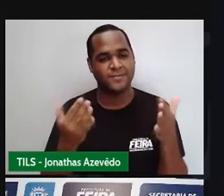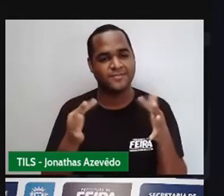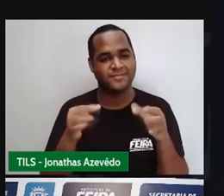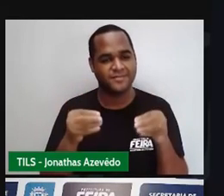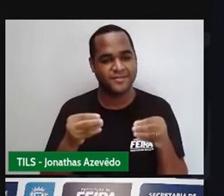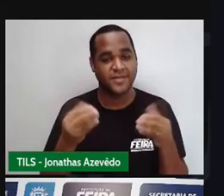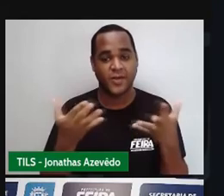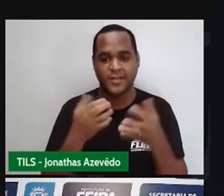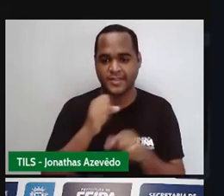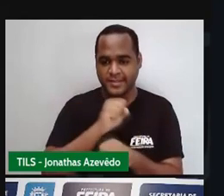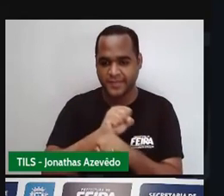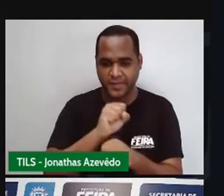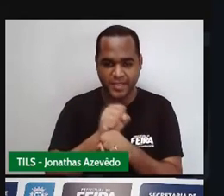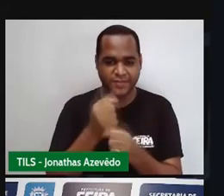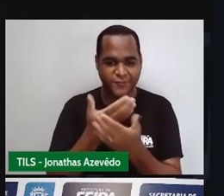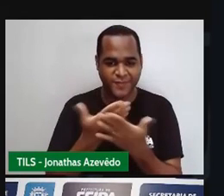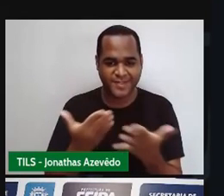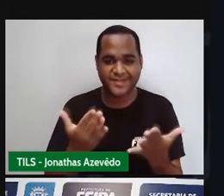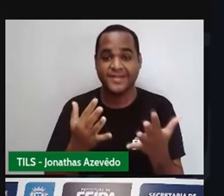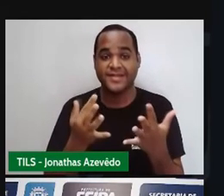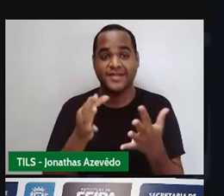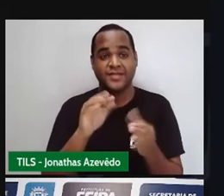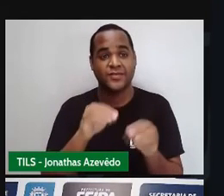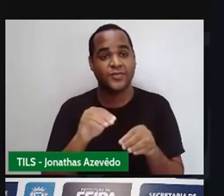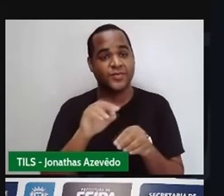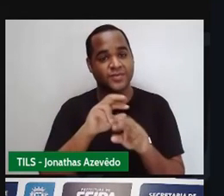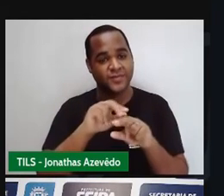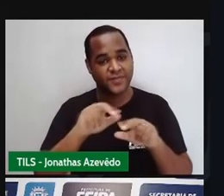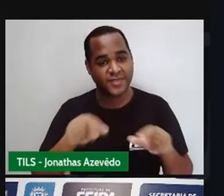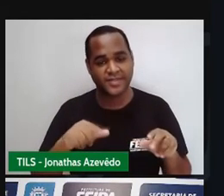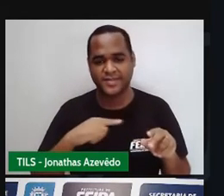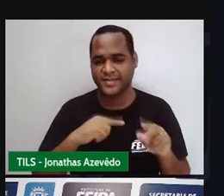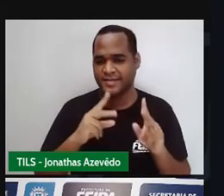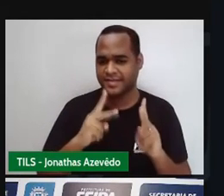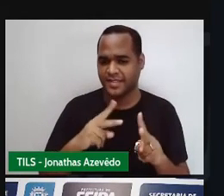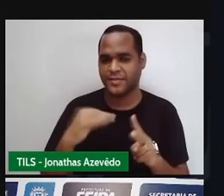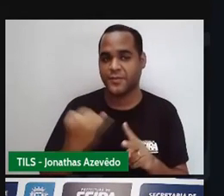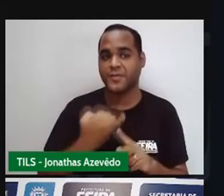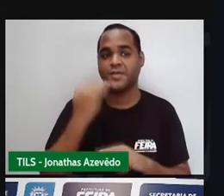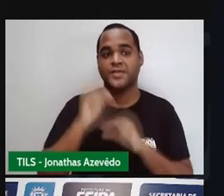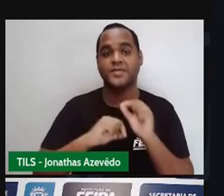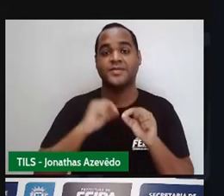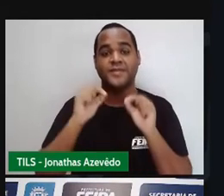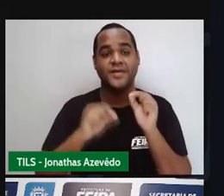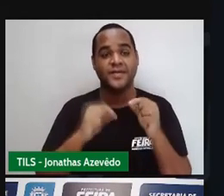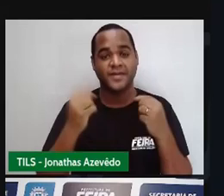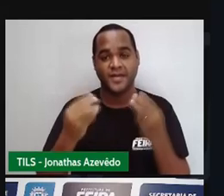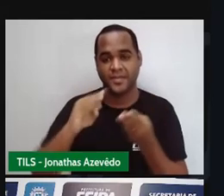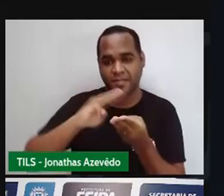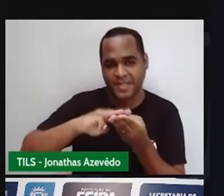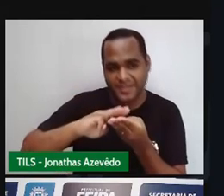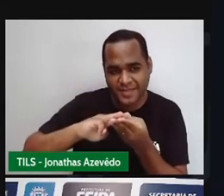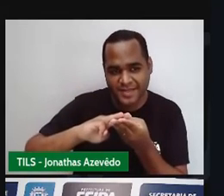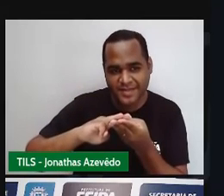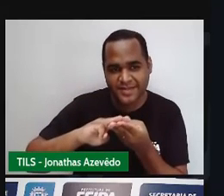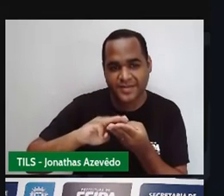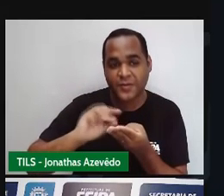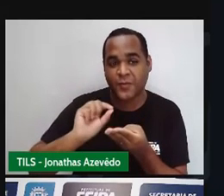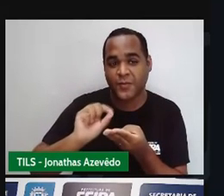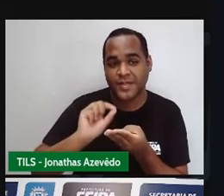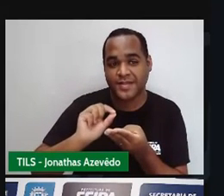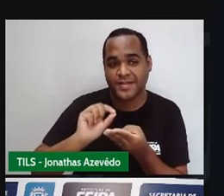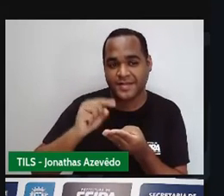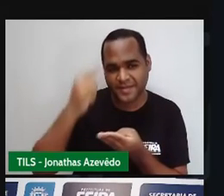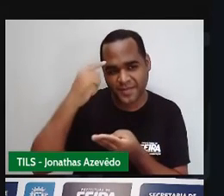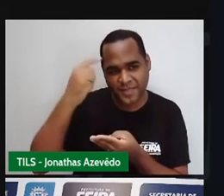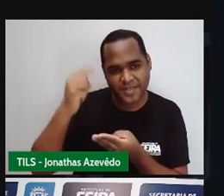aguardando a nossa próxima aula e sempre fica o recado né porque vamos acabar com